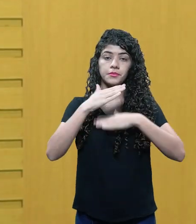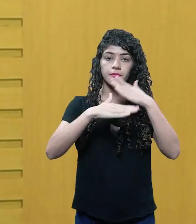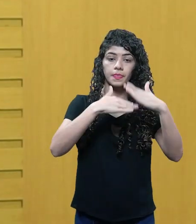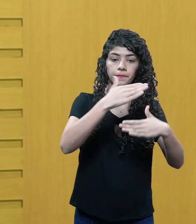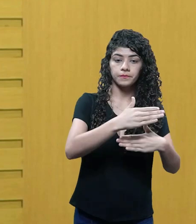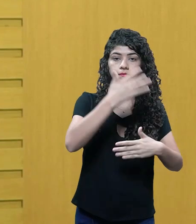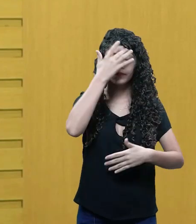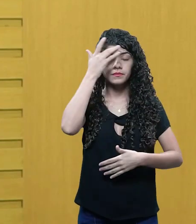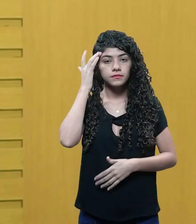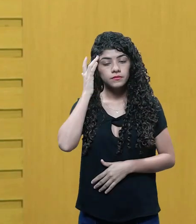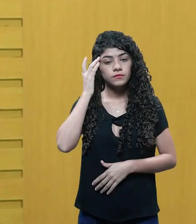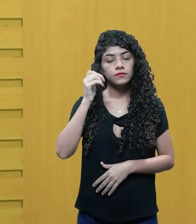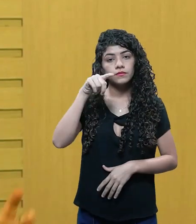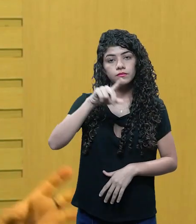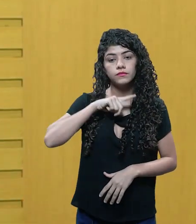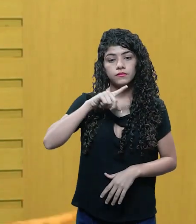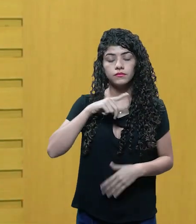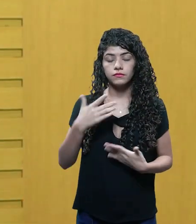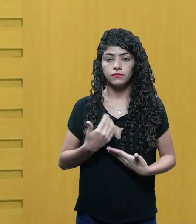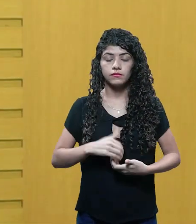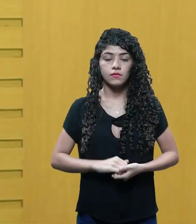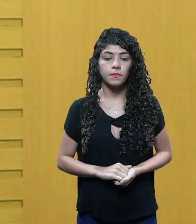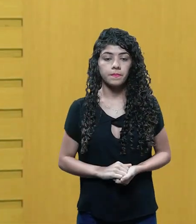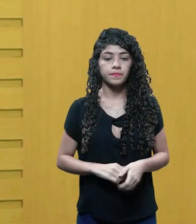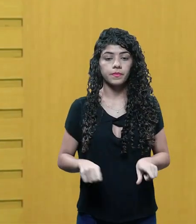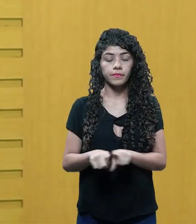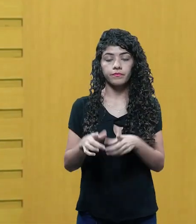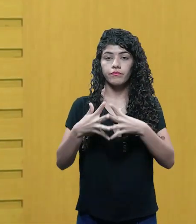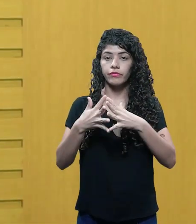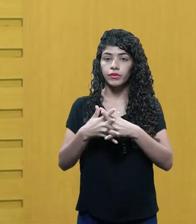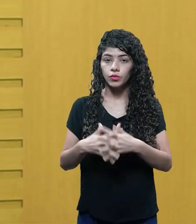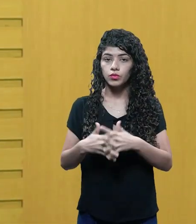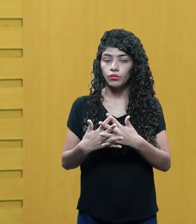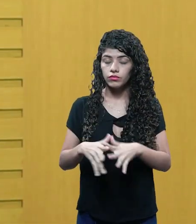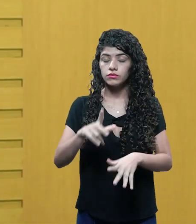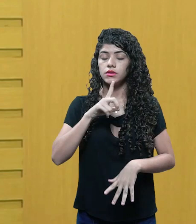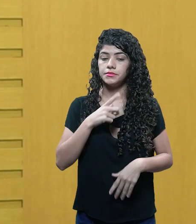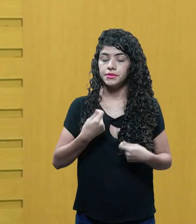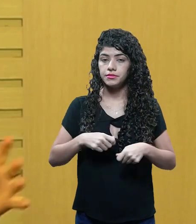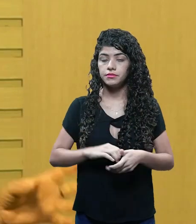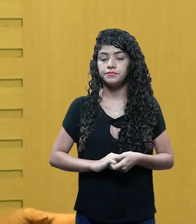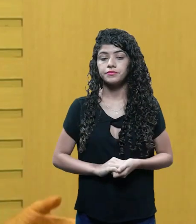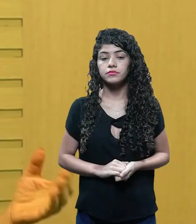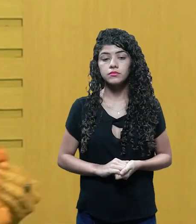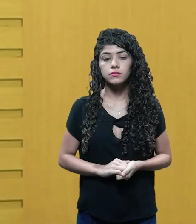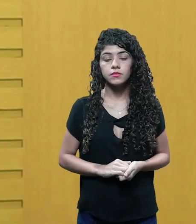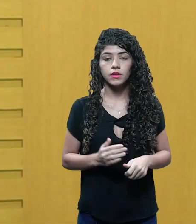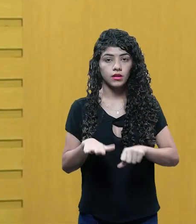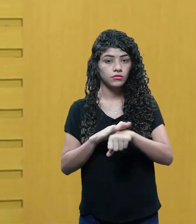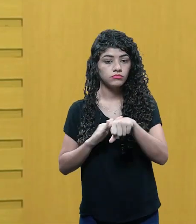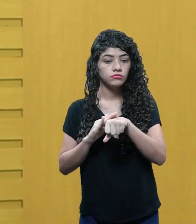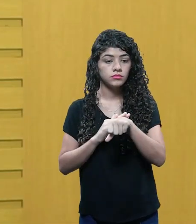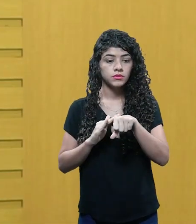O desenvolvimento dos personagens que você deve ter nesse roteiro e os conflitos desse personagem. O roteiro, ele